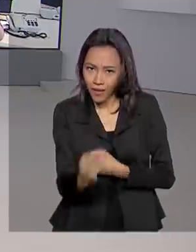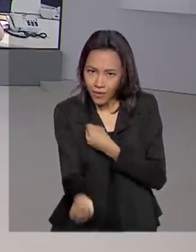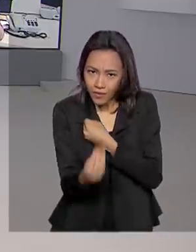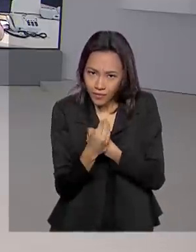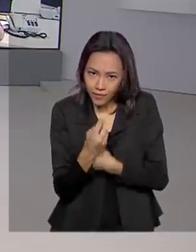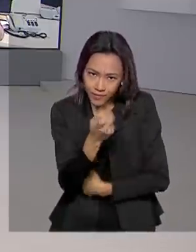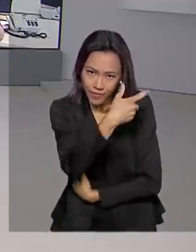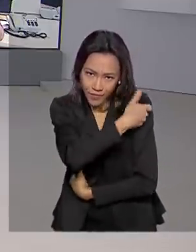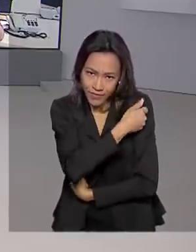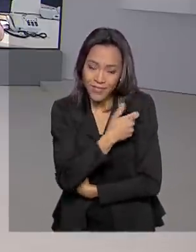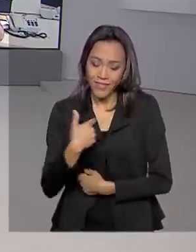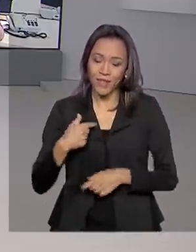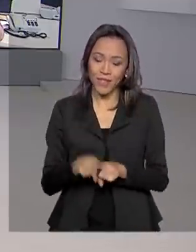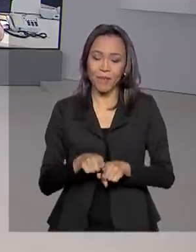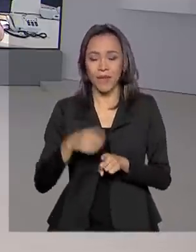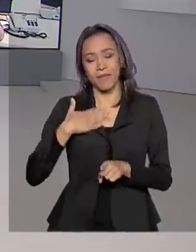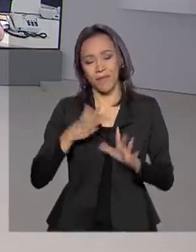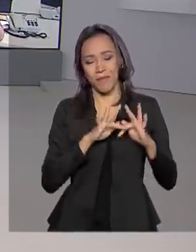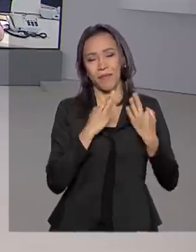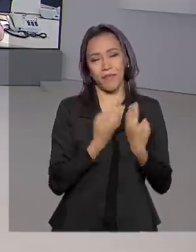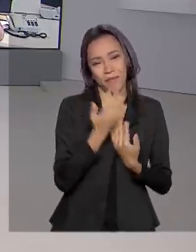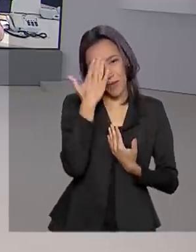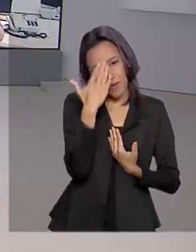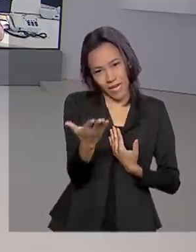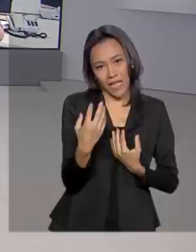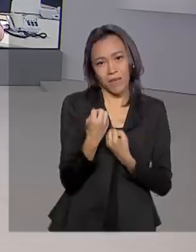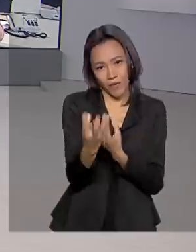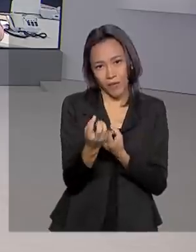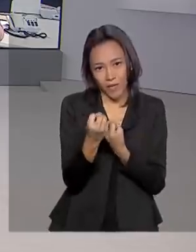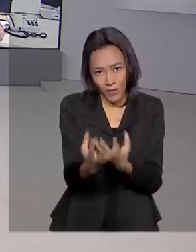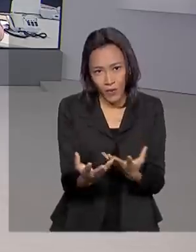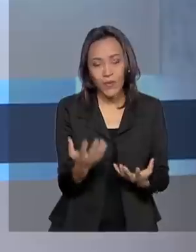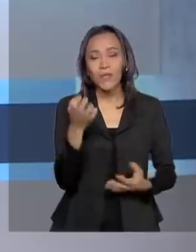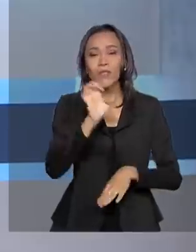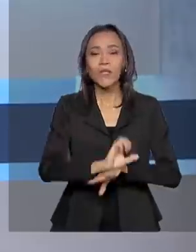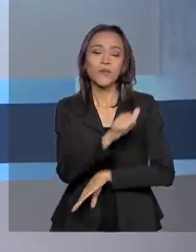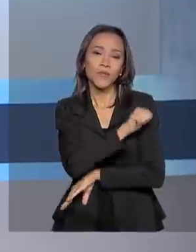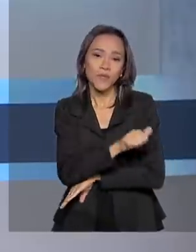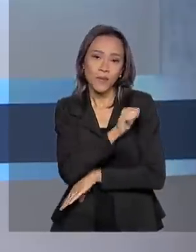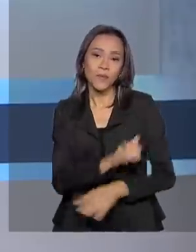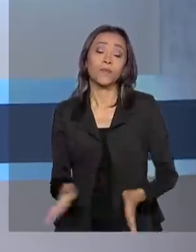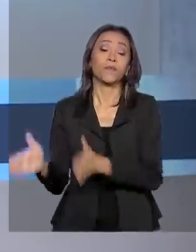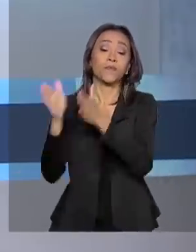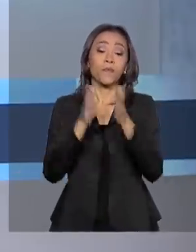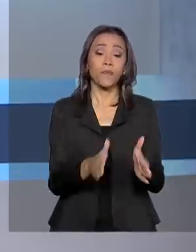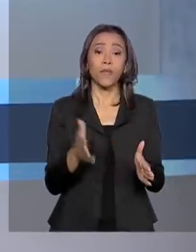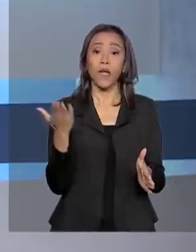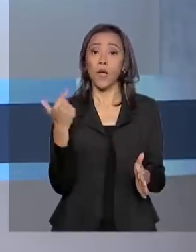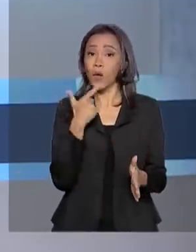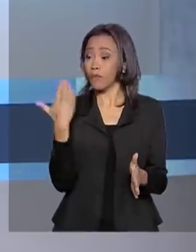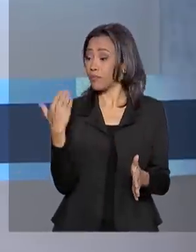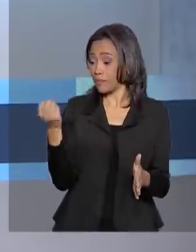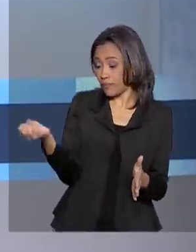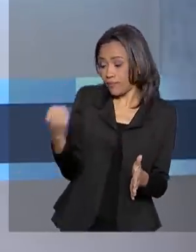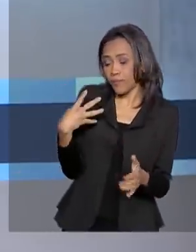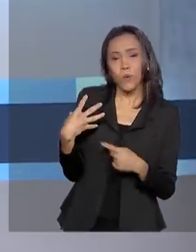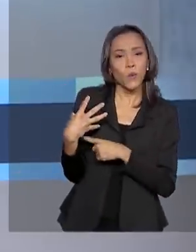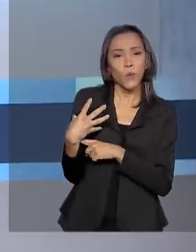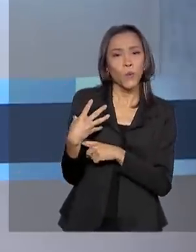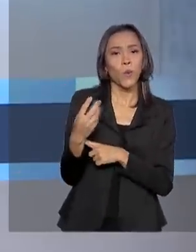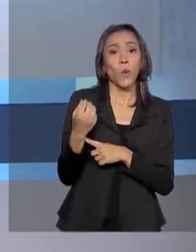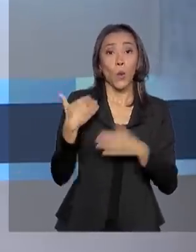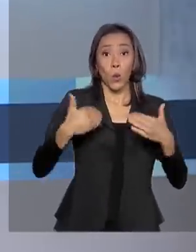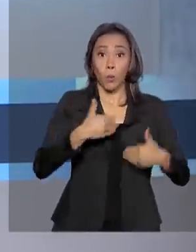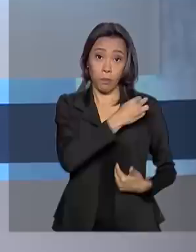Eu também, eu e minha família, Thiago. Muito obrigada pelas suas informações direto do Rio. E olha, chegou agora a informação de que o Ministro da Saúde